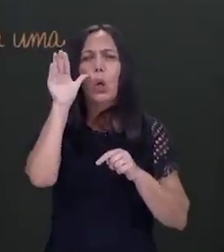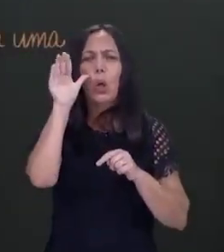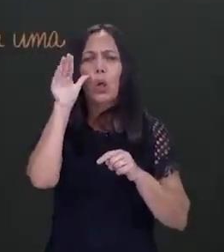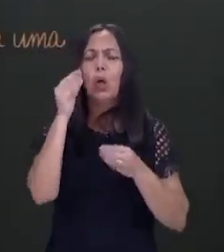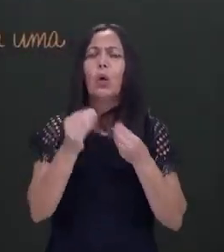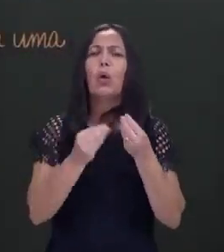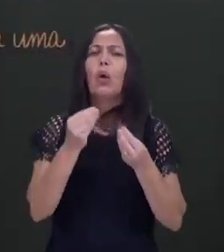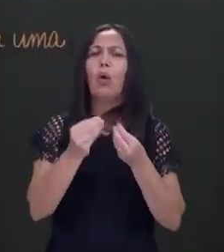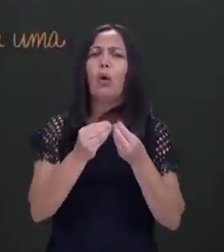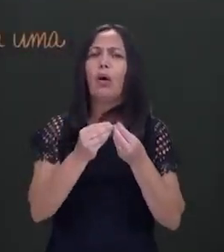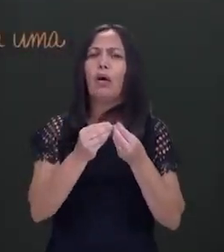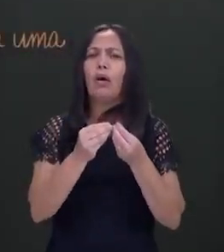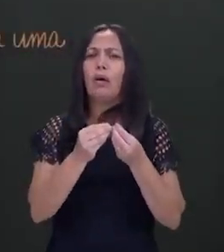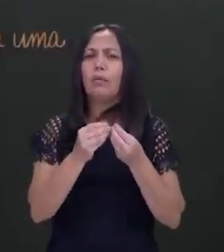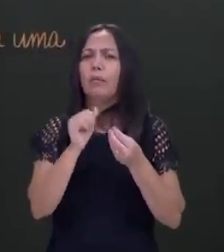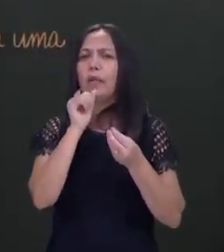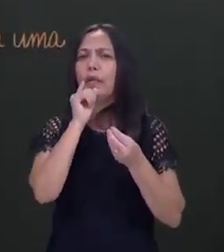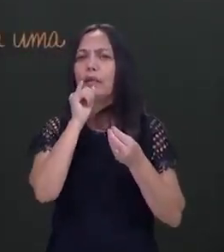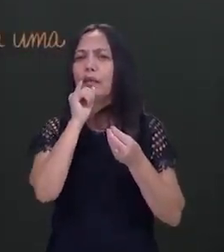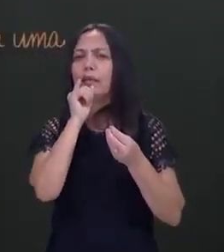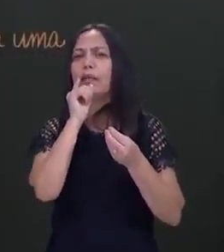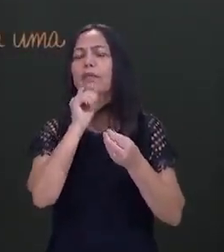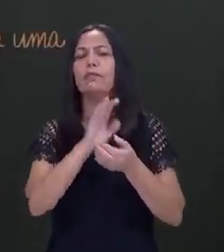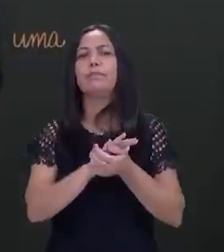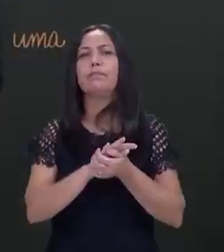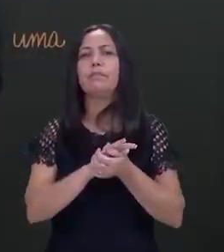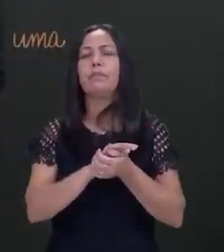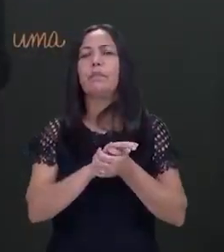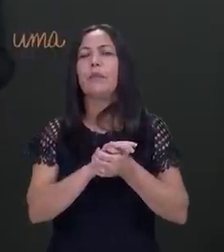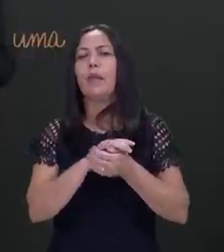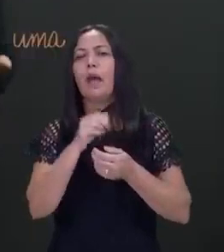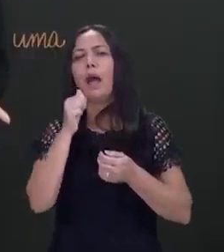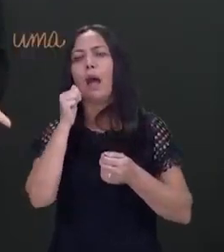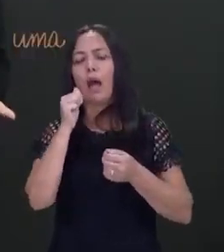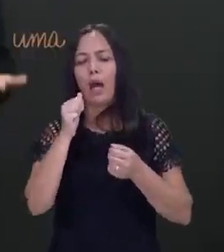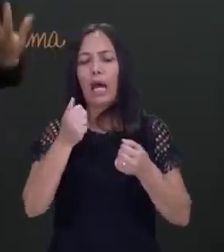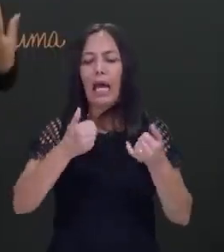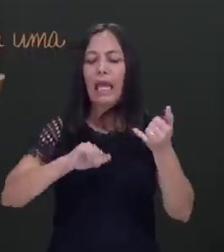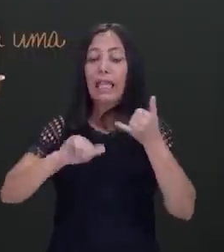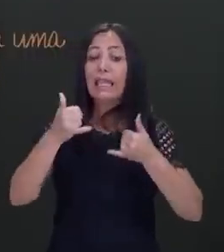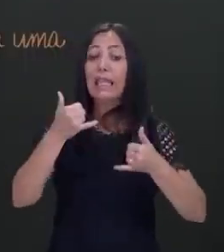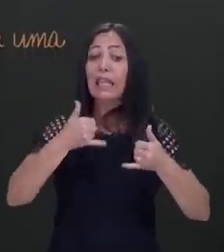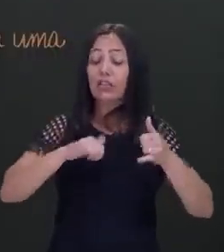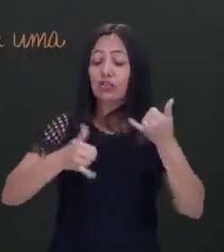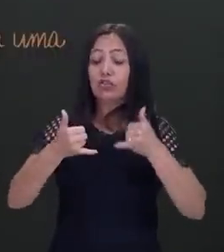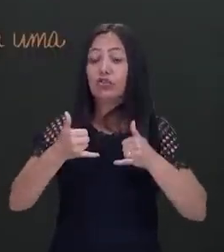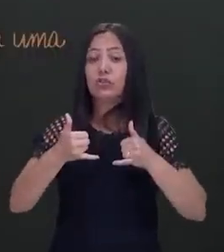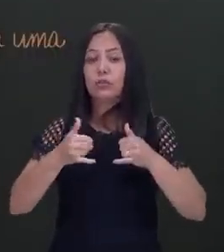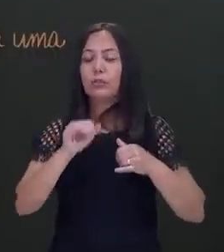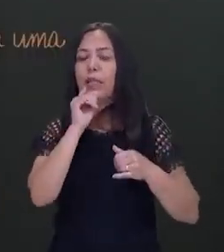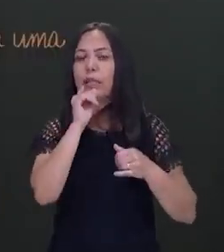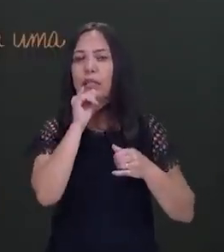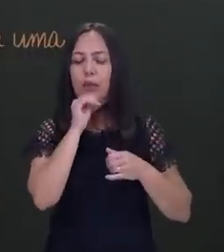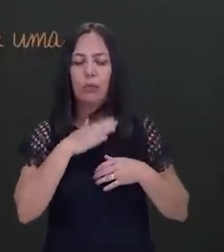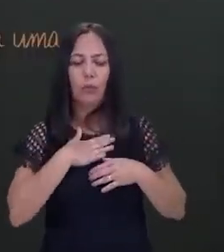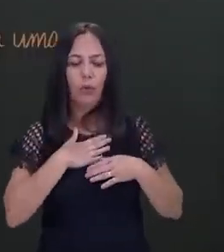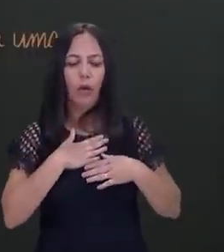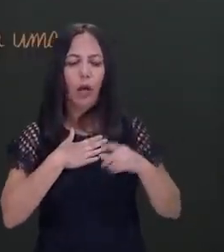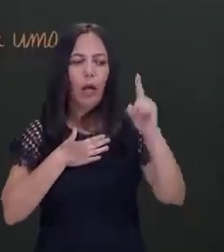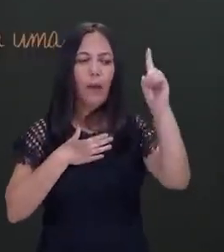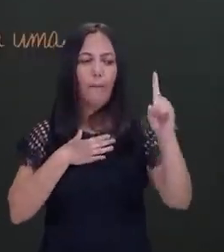buzinando por aí, ela andando de carro, uma energia em trânsito. A energia em trânsito é aquela que está passando de um corpo para outro.